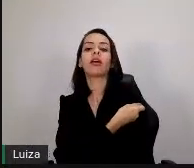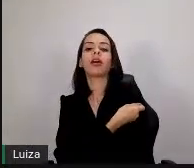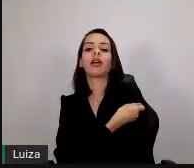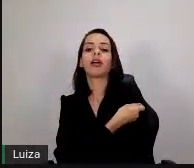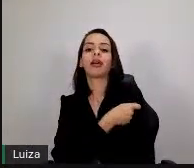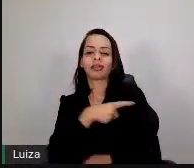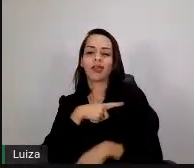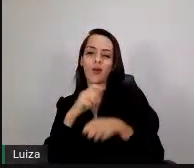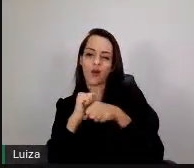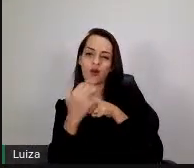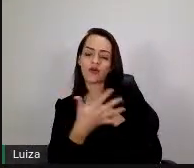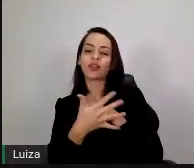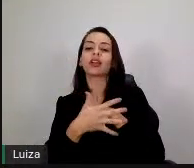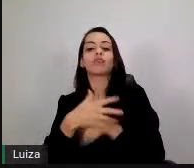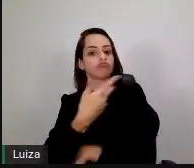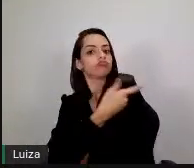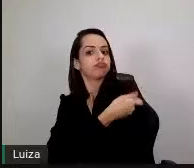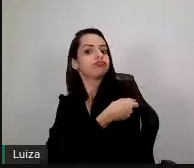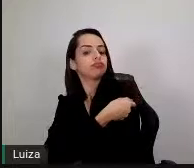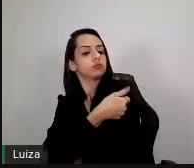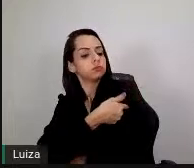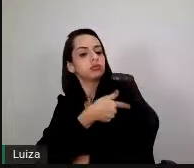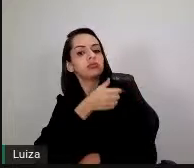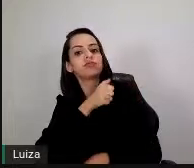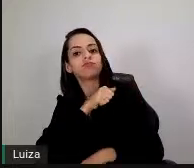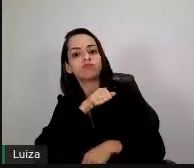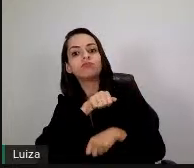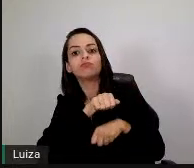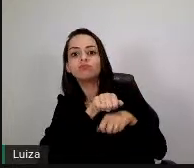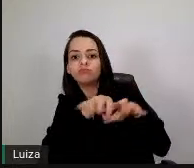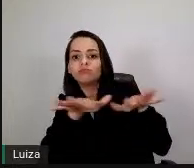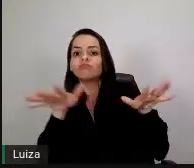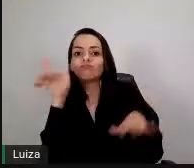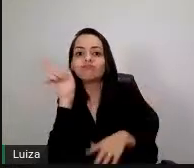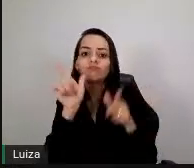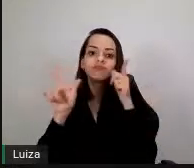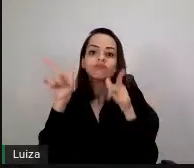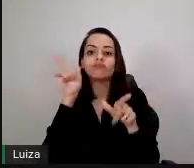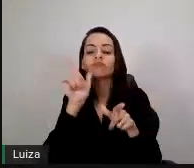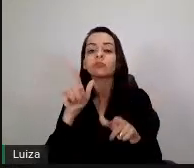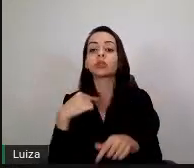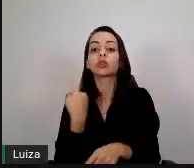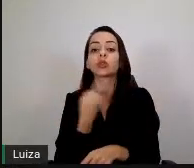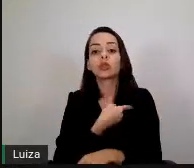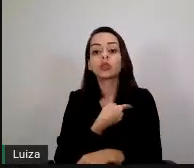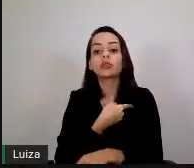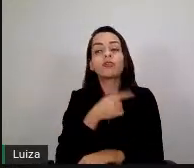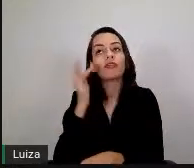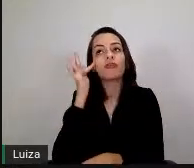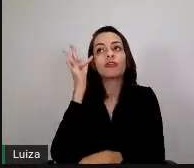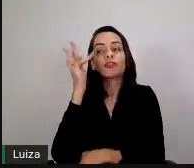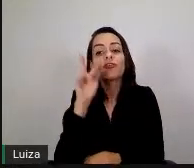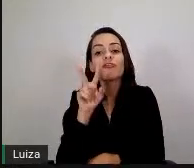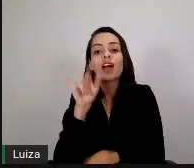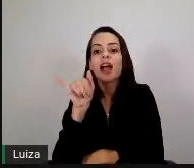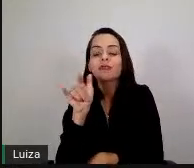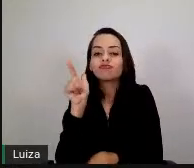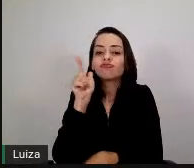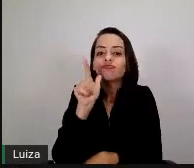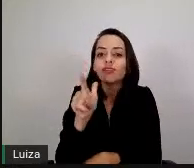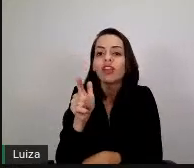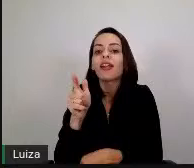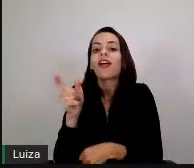próximos, poderemos, né, enquanto instituto, aí retomando aos poucos as atividades